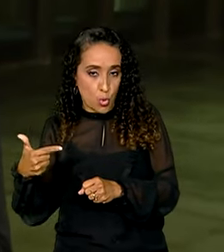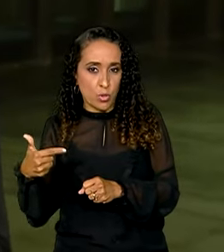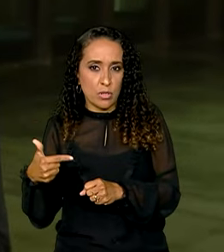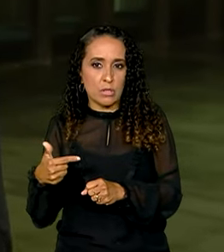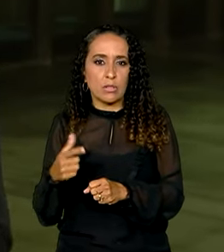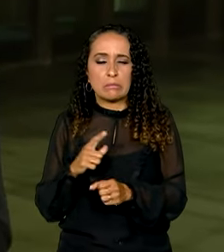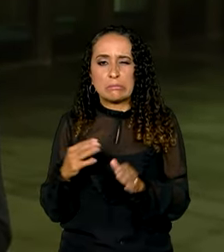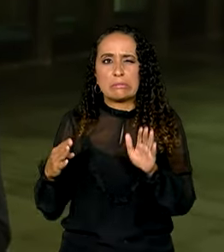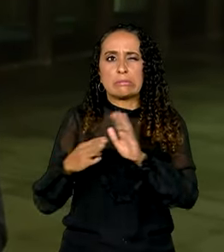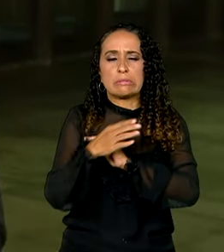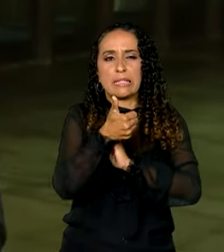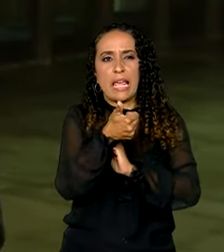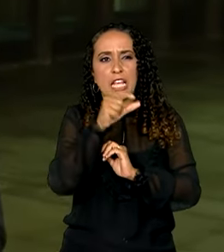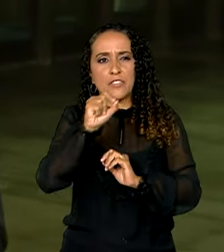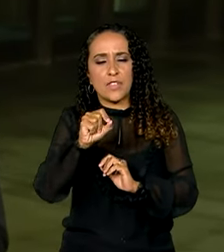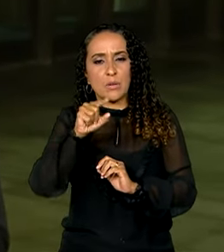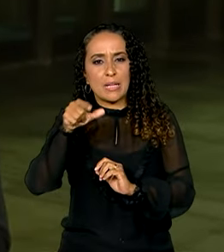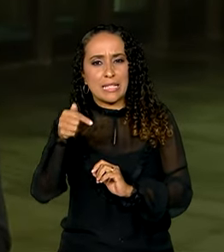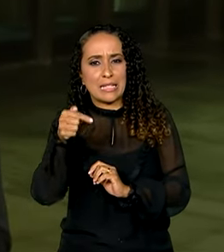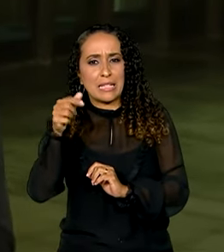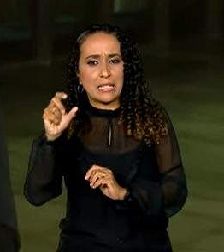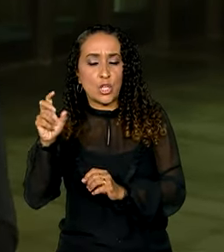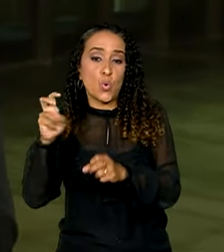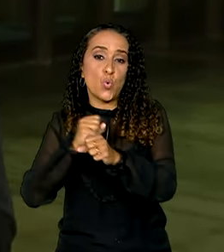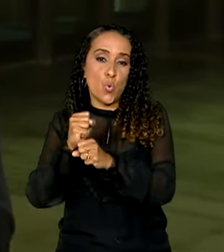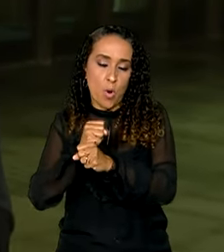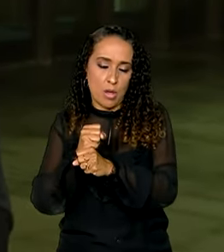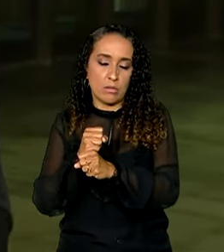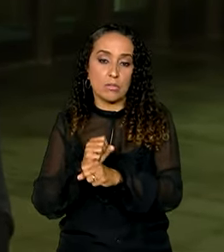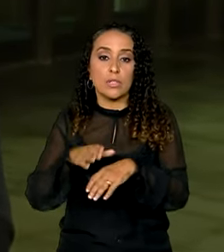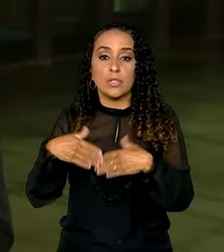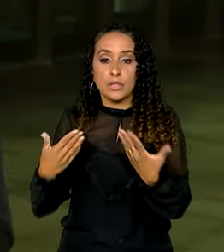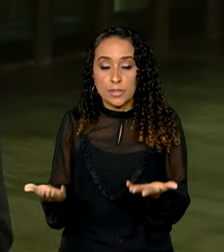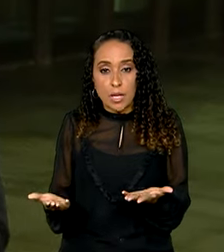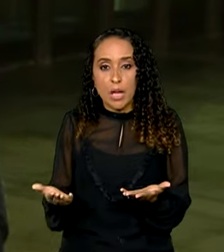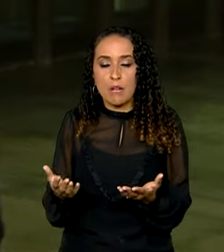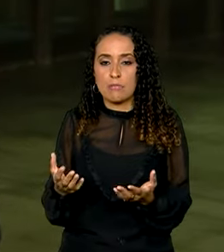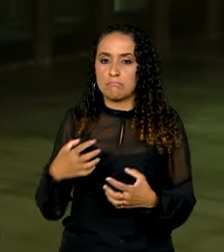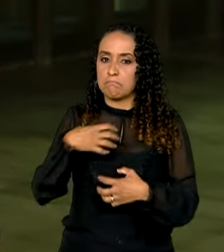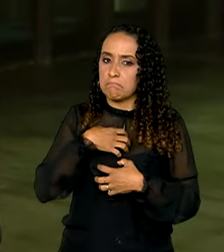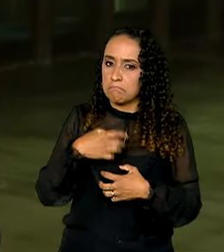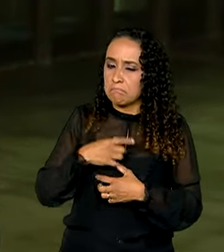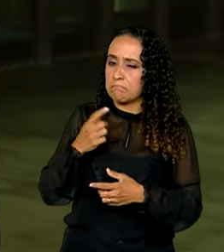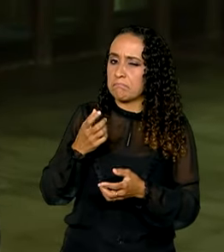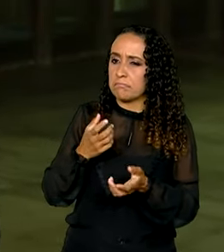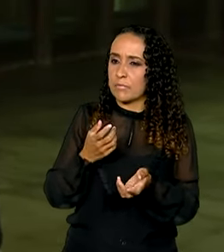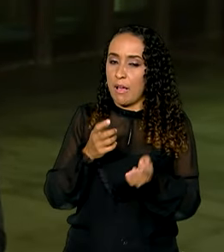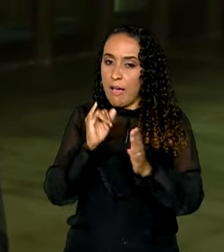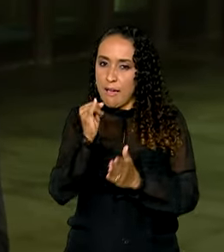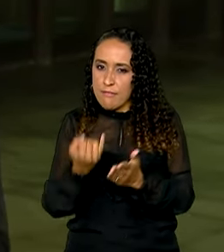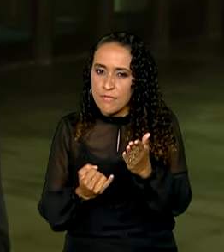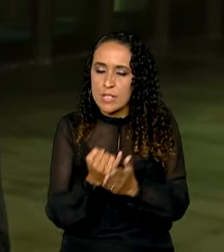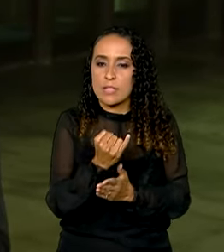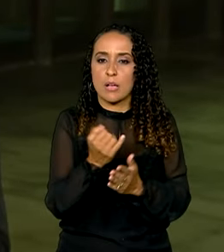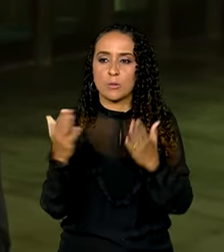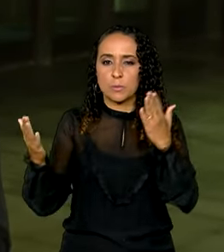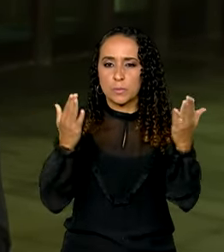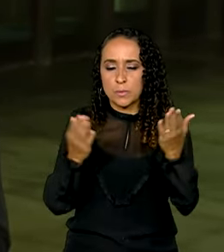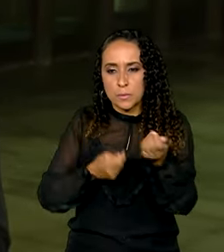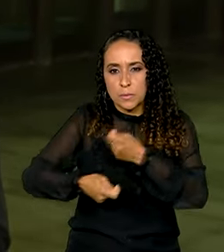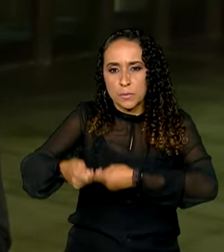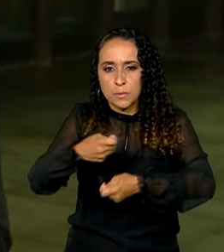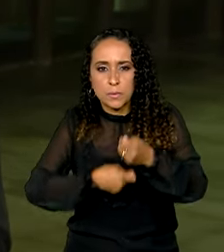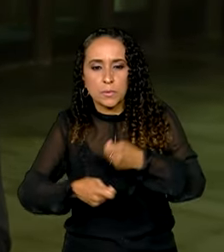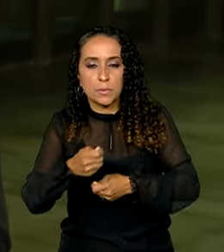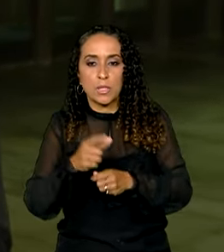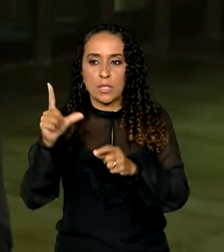em 10,75% ao ano. E considerando o comportamento da inflação, a projeção do mercado financeiro é de que